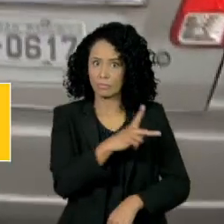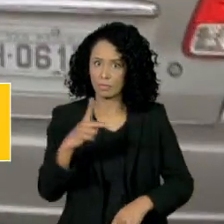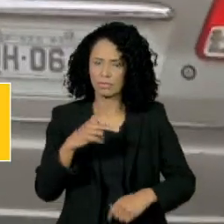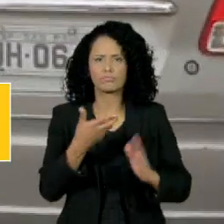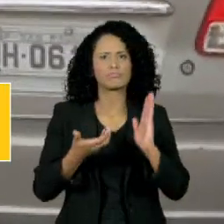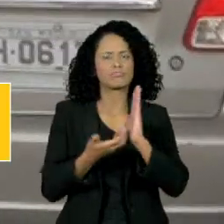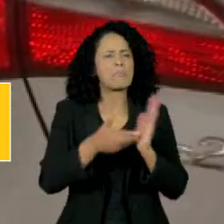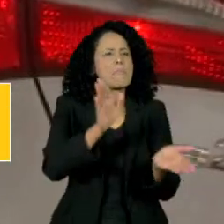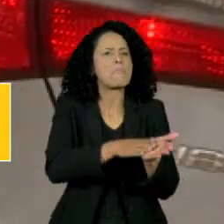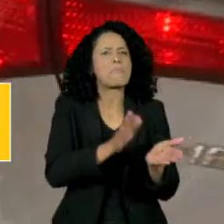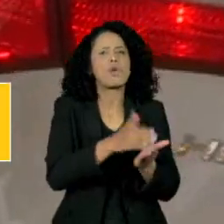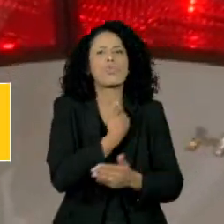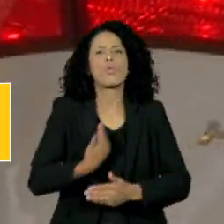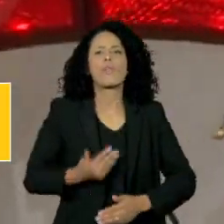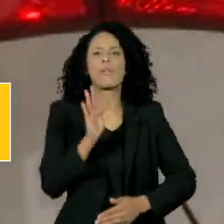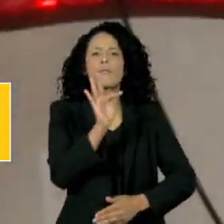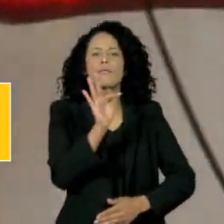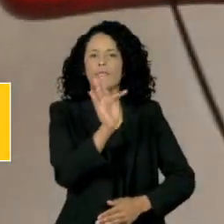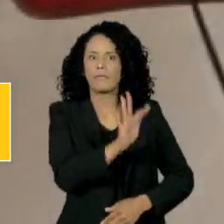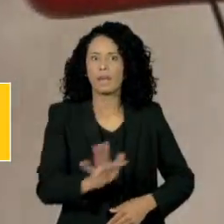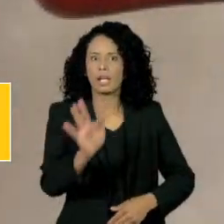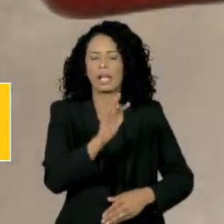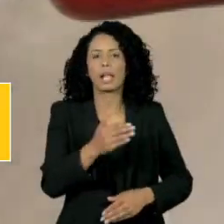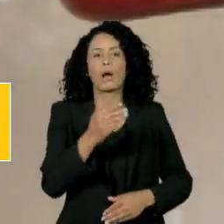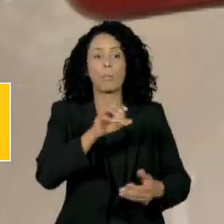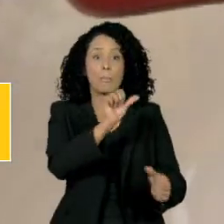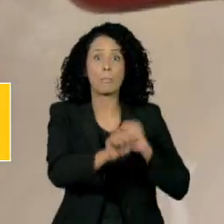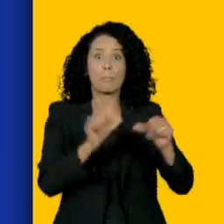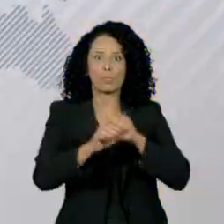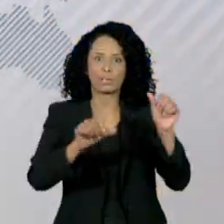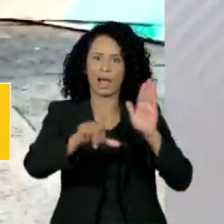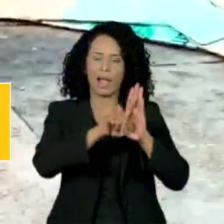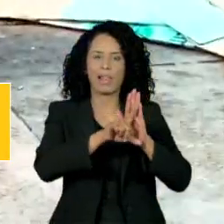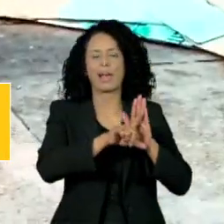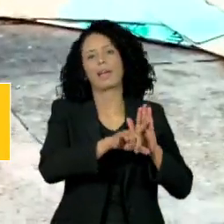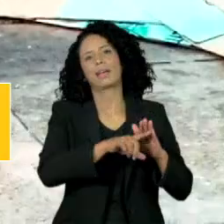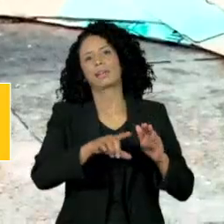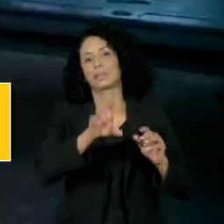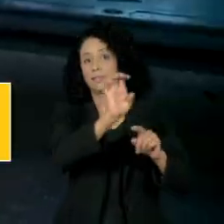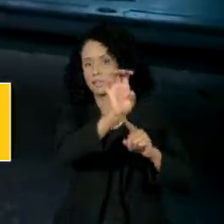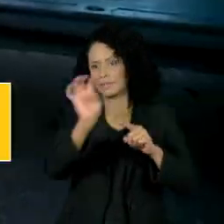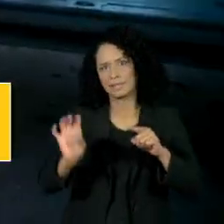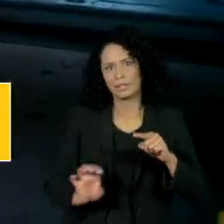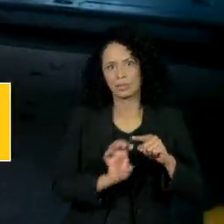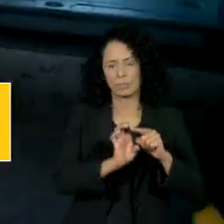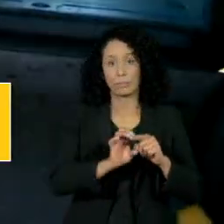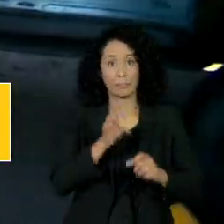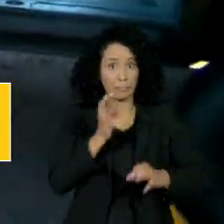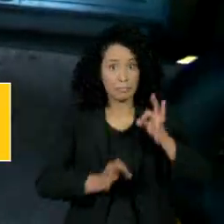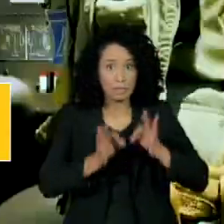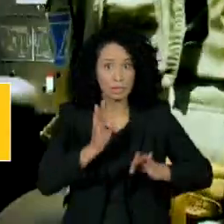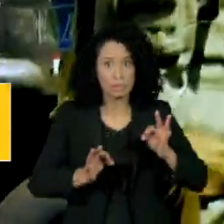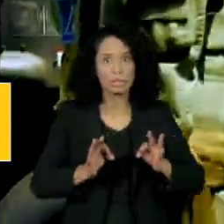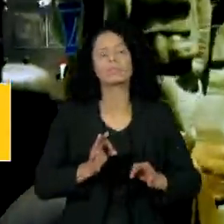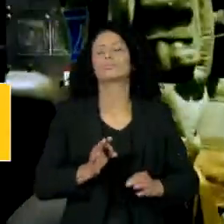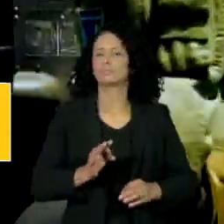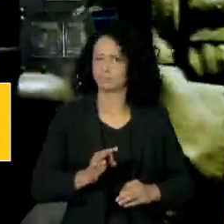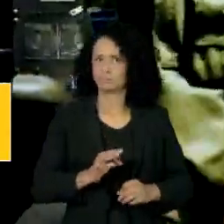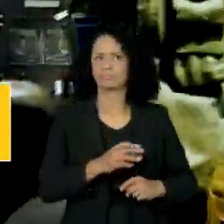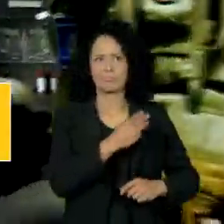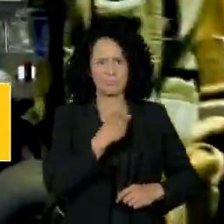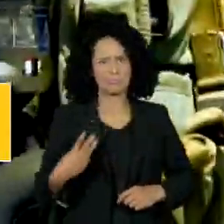provisórias do governo federal para mudar lei das estatais. O ministro da Justiça diz que a Polícia Federal vai